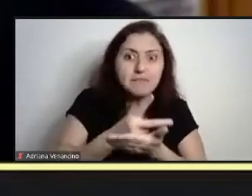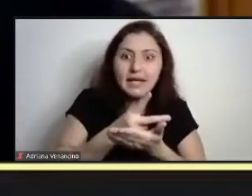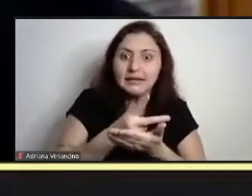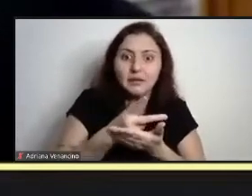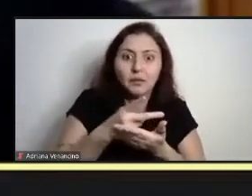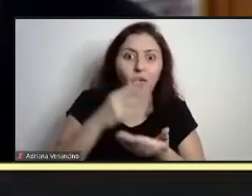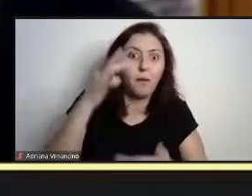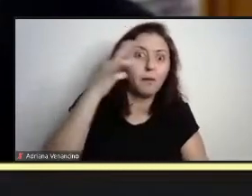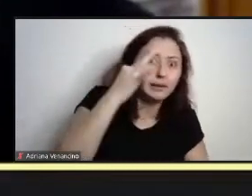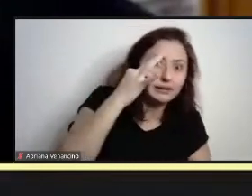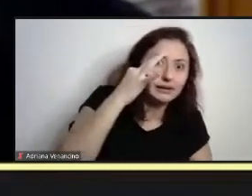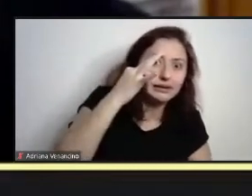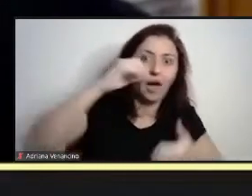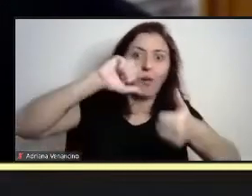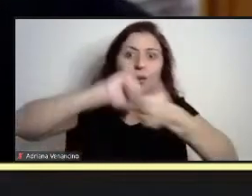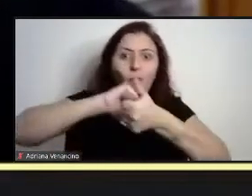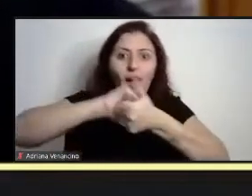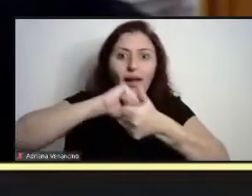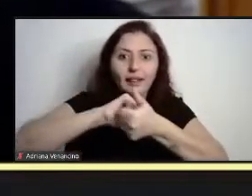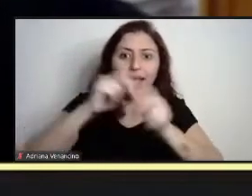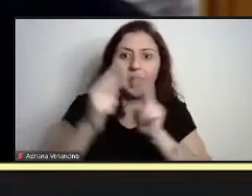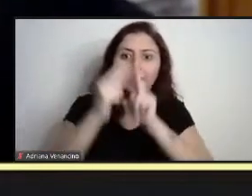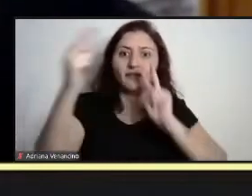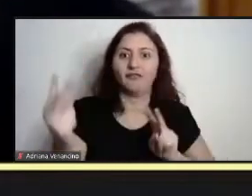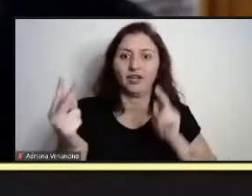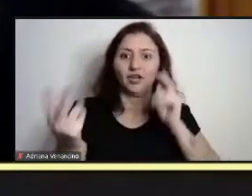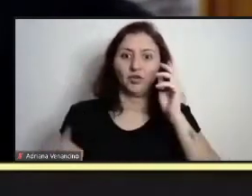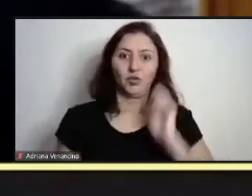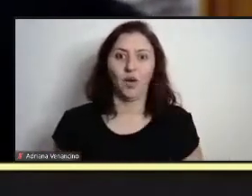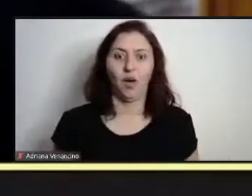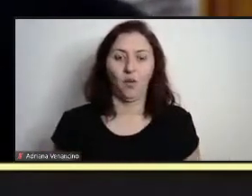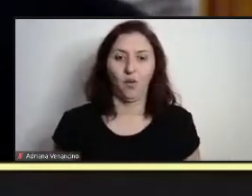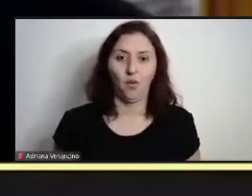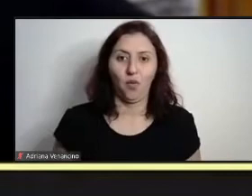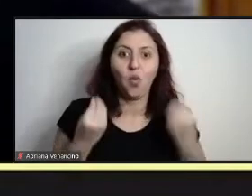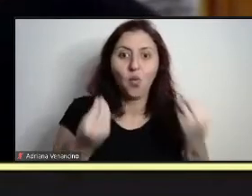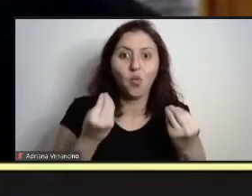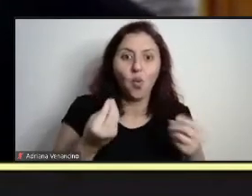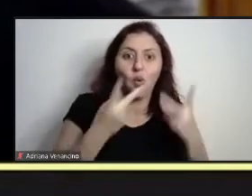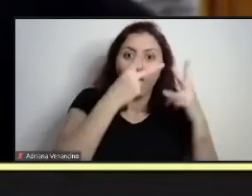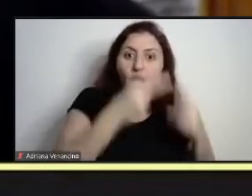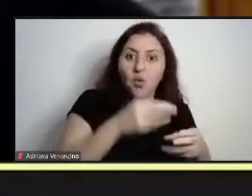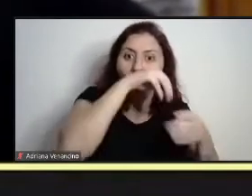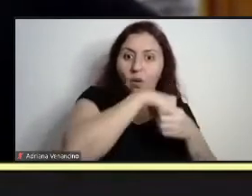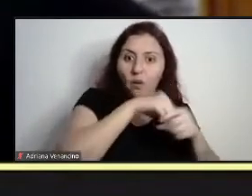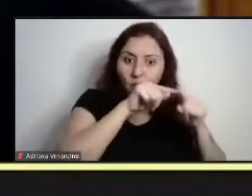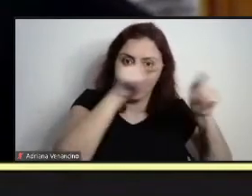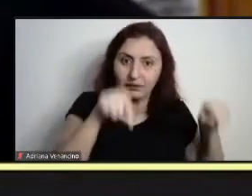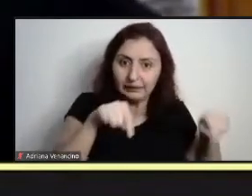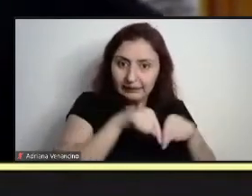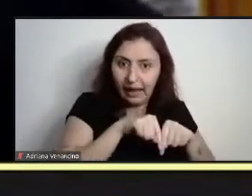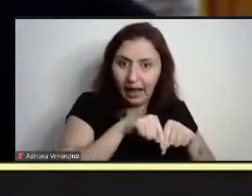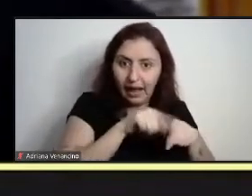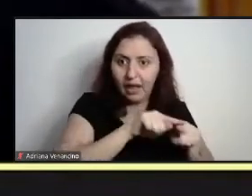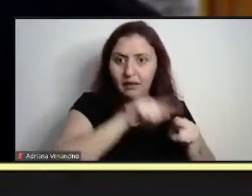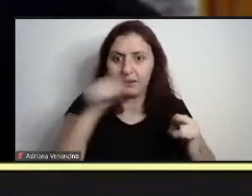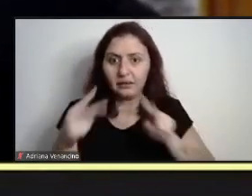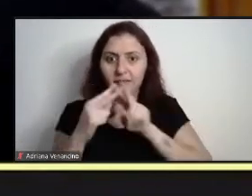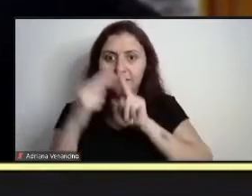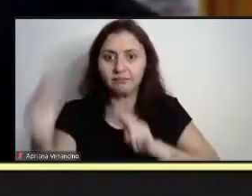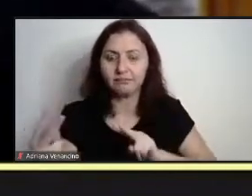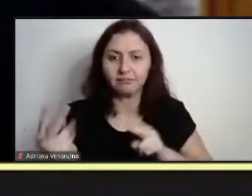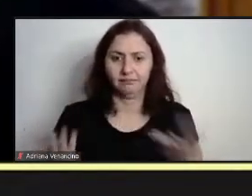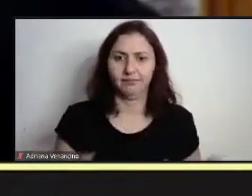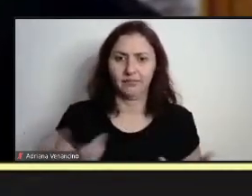qualidade das atividades que eram realizadas presencialmente. E a gente sabe muito bem, como educador,